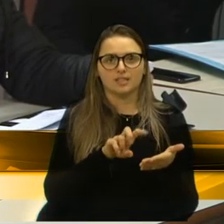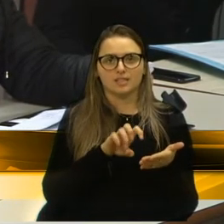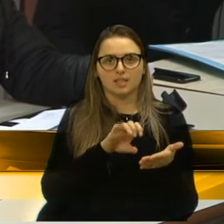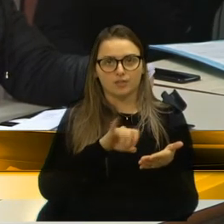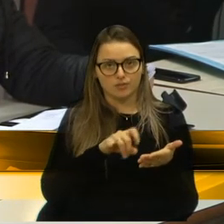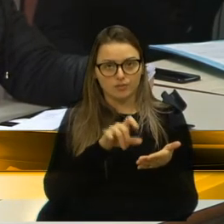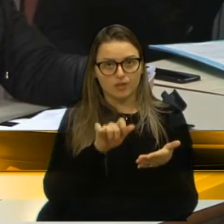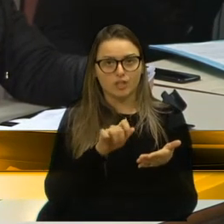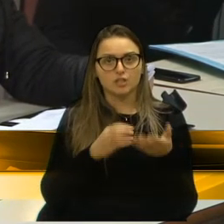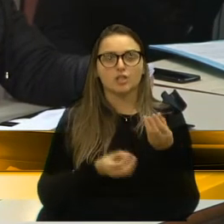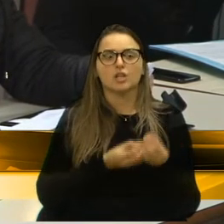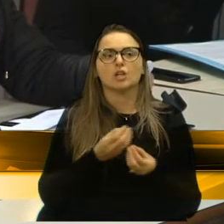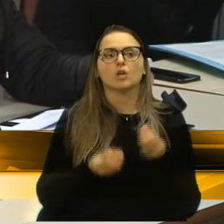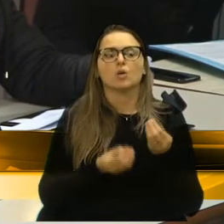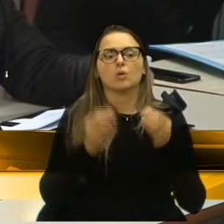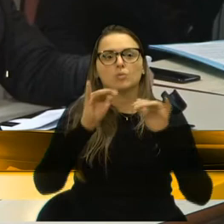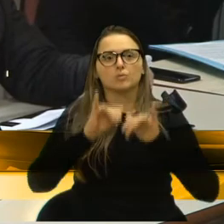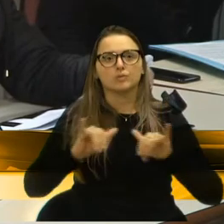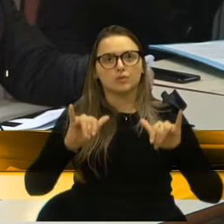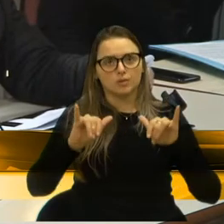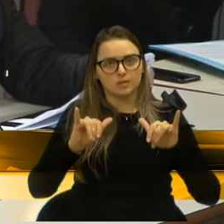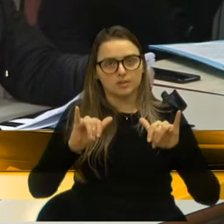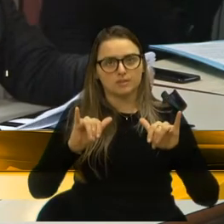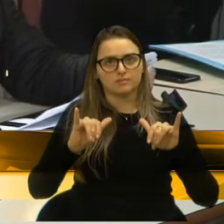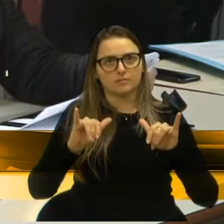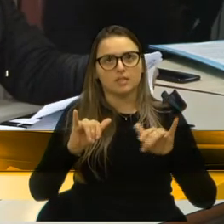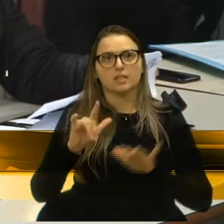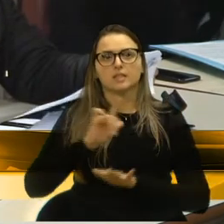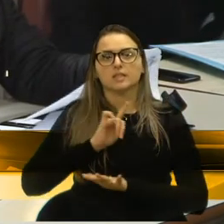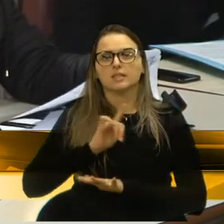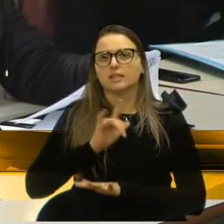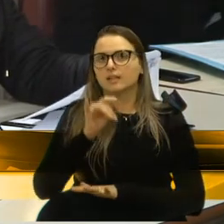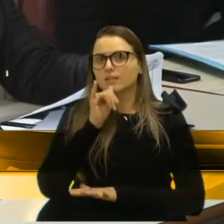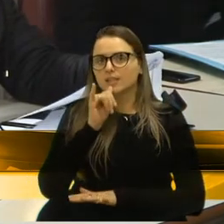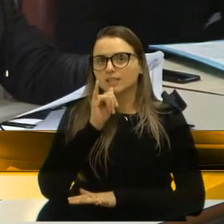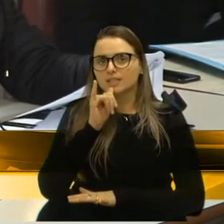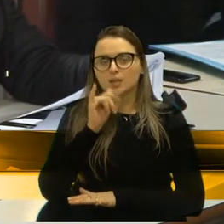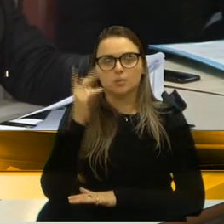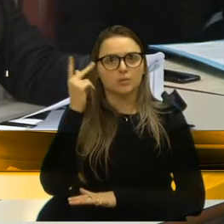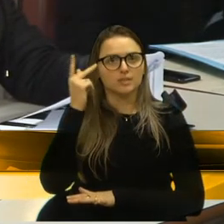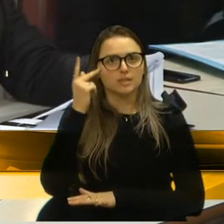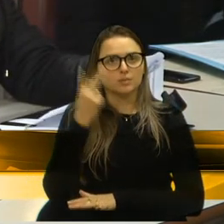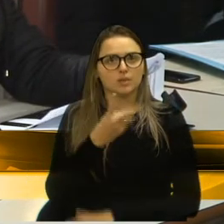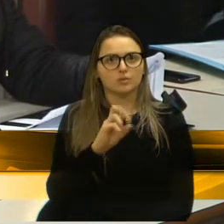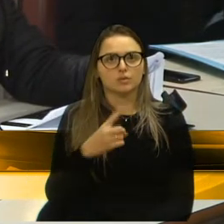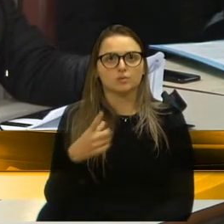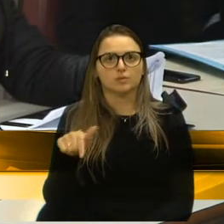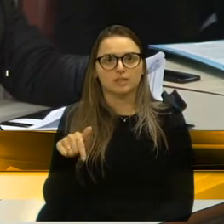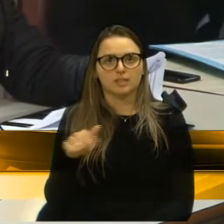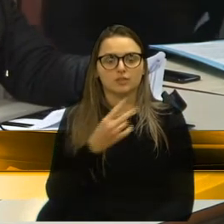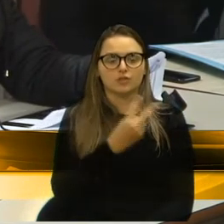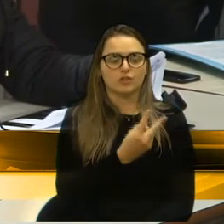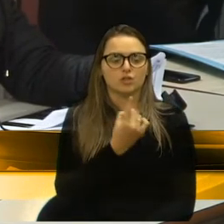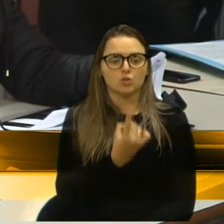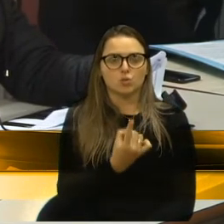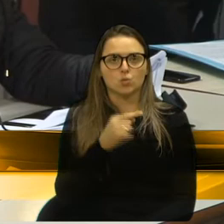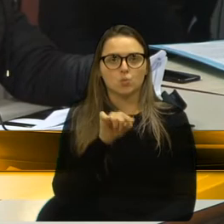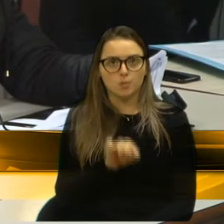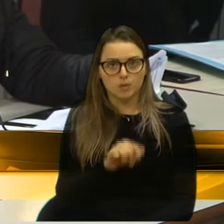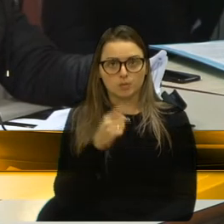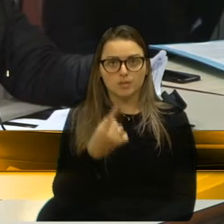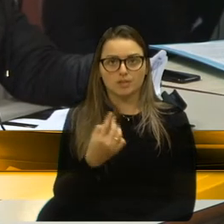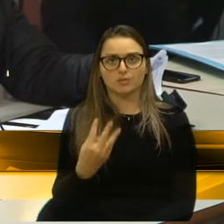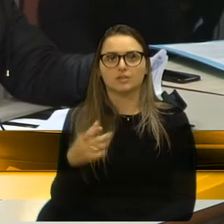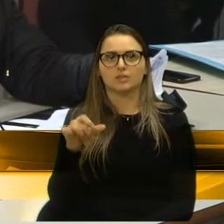possibilidade de informação, que teve exemplo em São Paulo, em 2017, 21.639